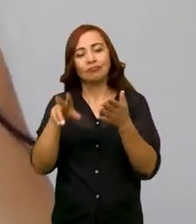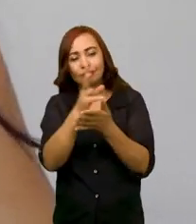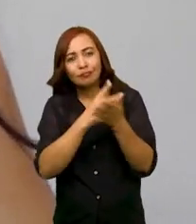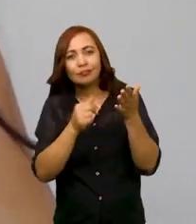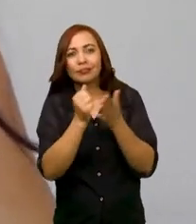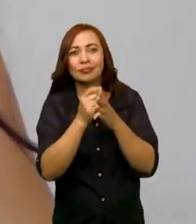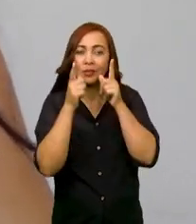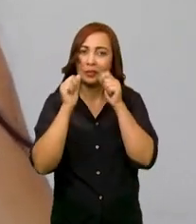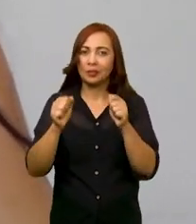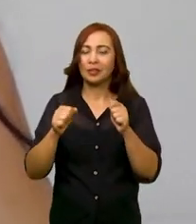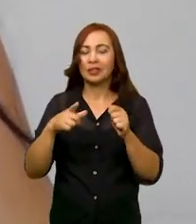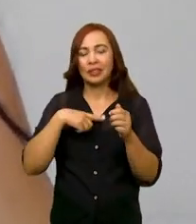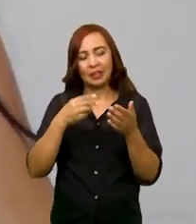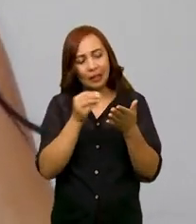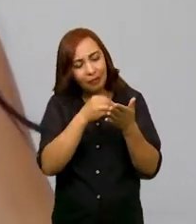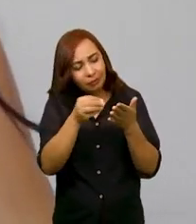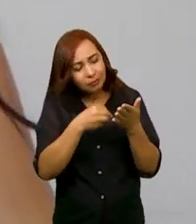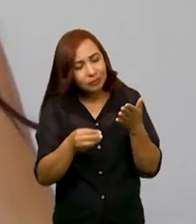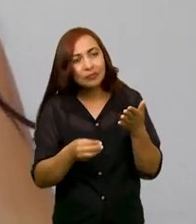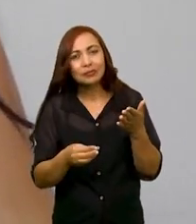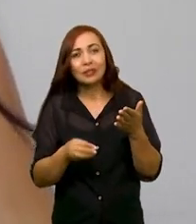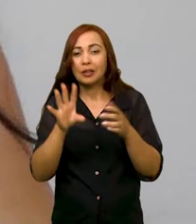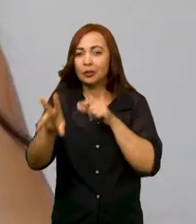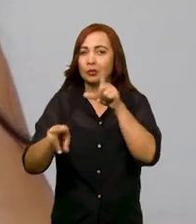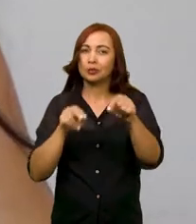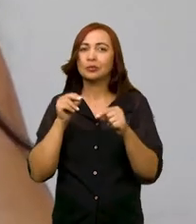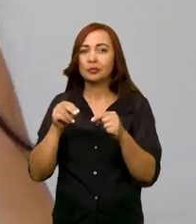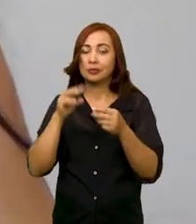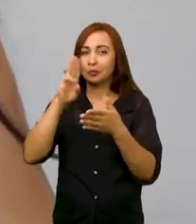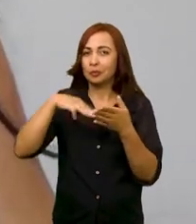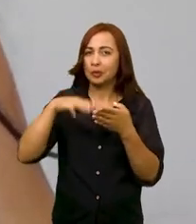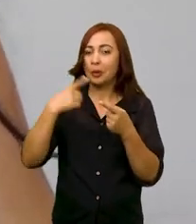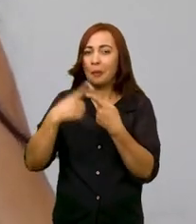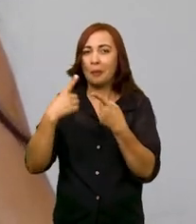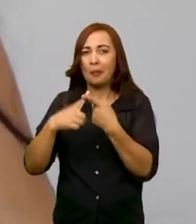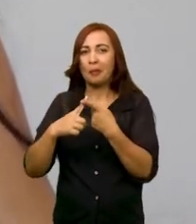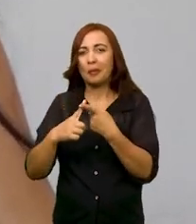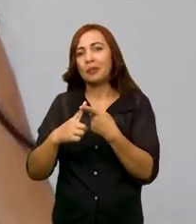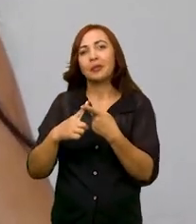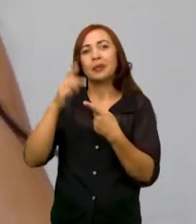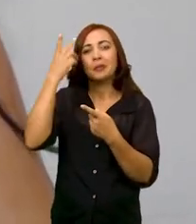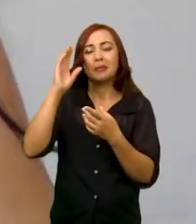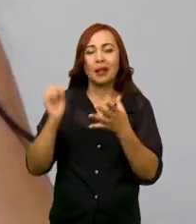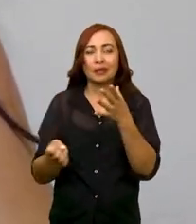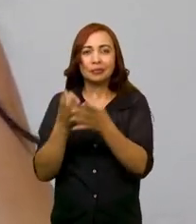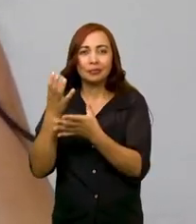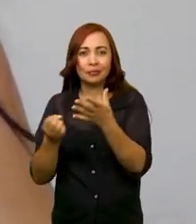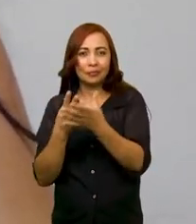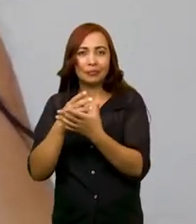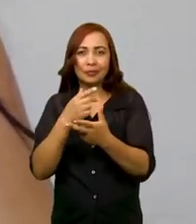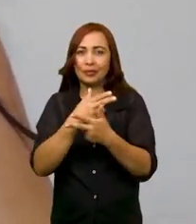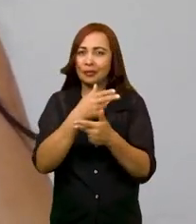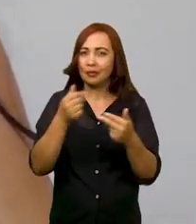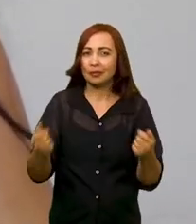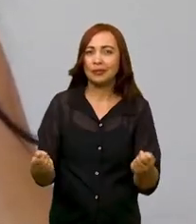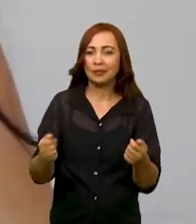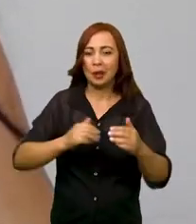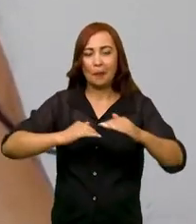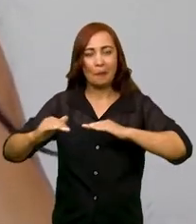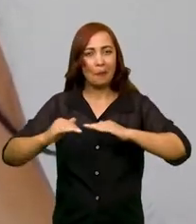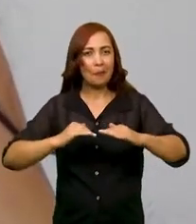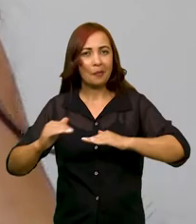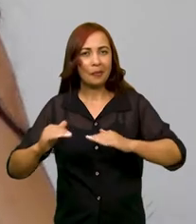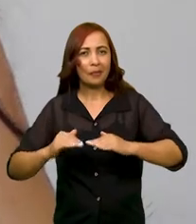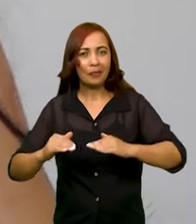linguagens materializadas. E aí a gente escolheu essa materialidade por ativar vários estereótipos e por